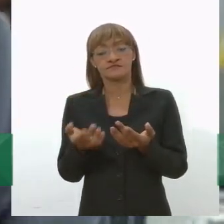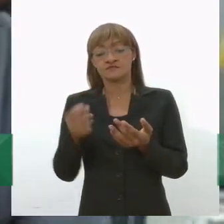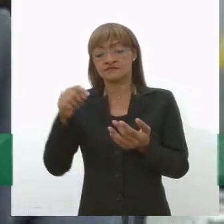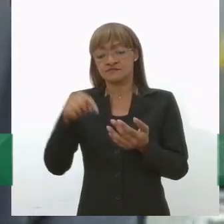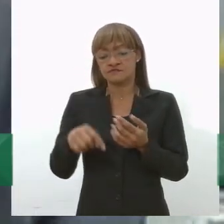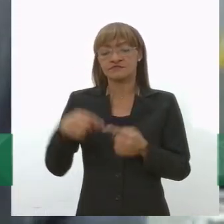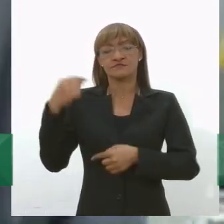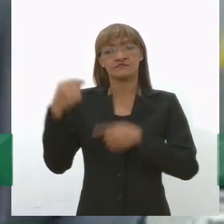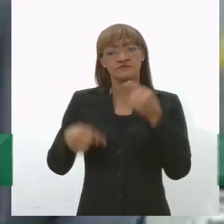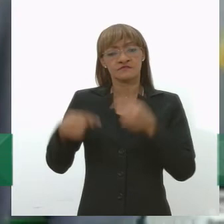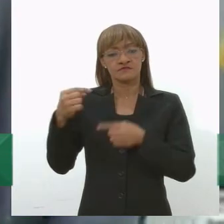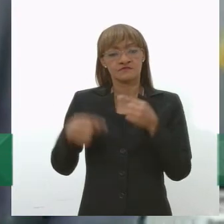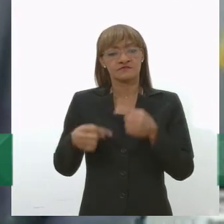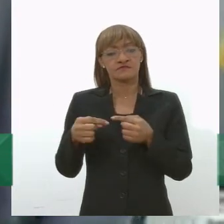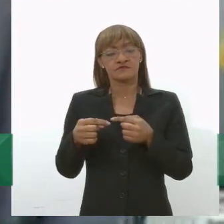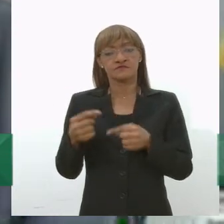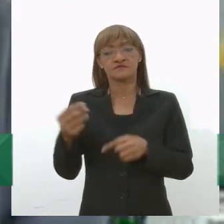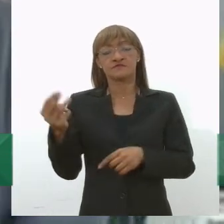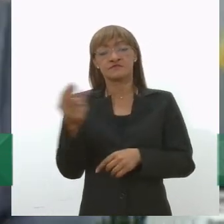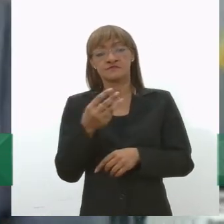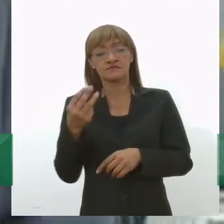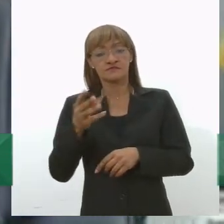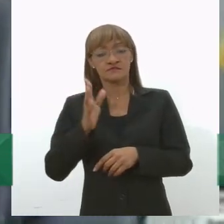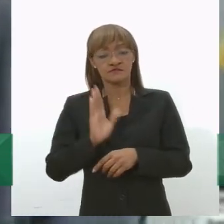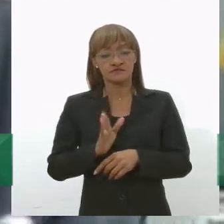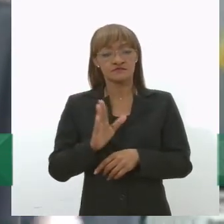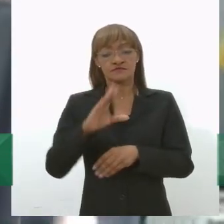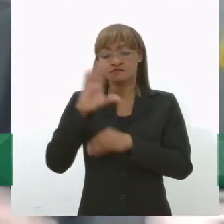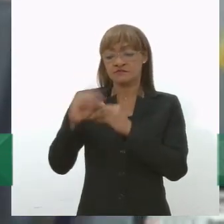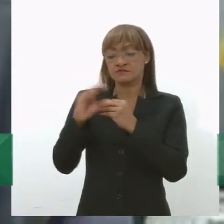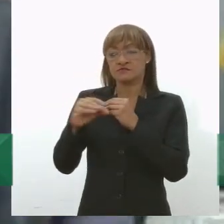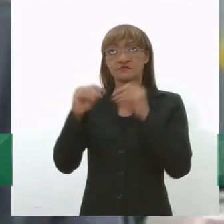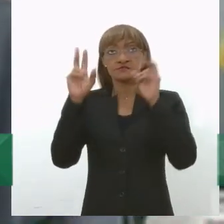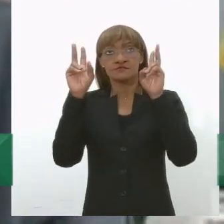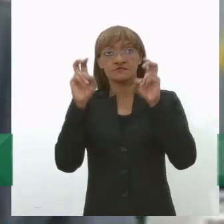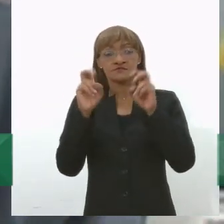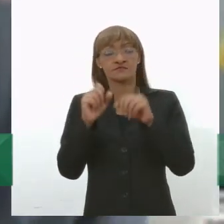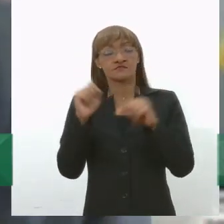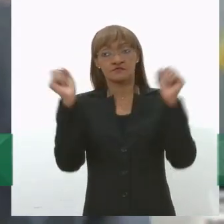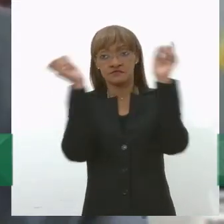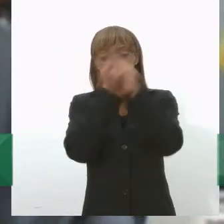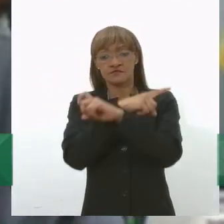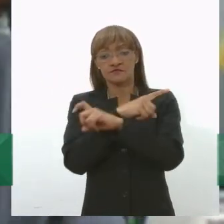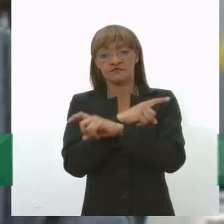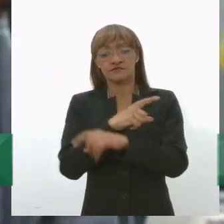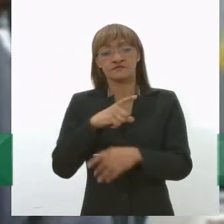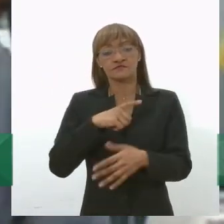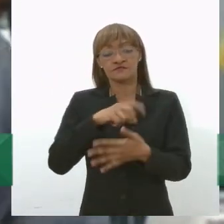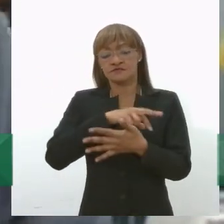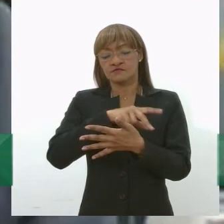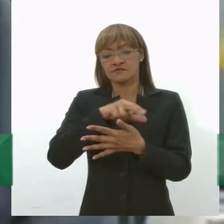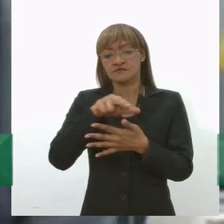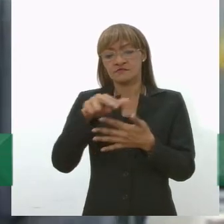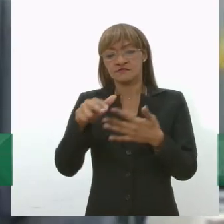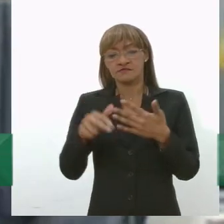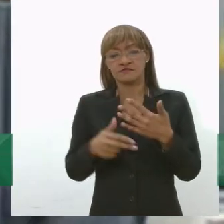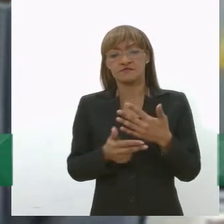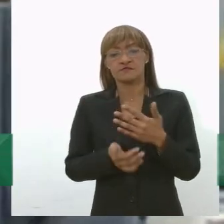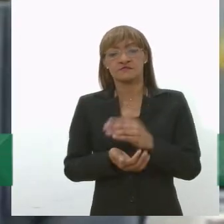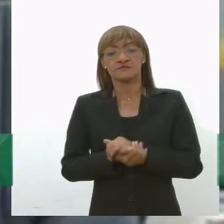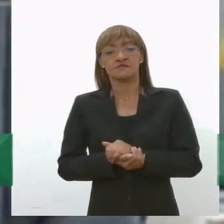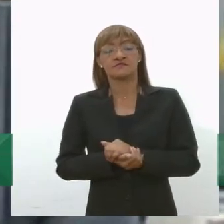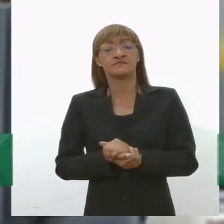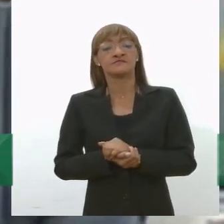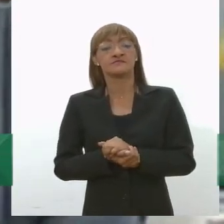Vinícius como a Isabela tem comentado o tema é complexo, tem várias questões, né? Que a própria